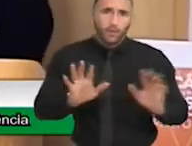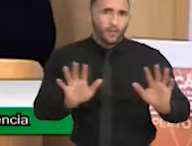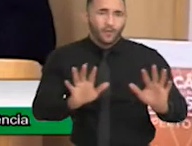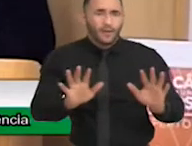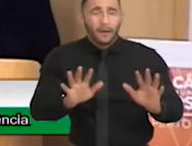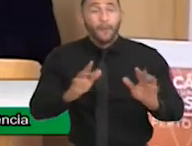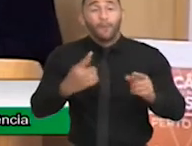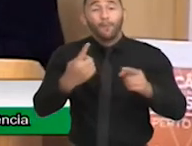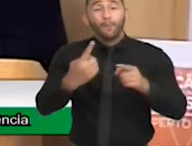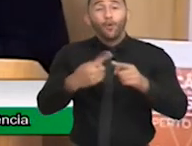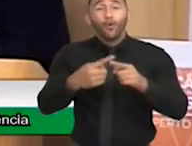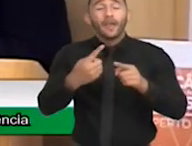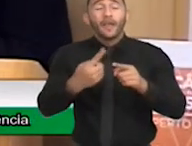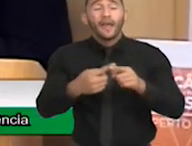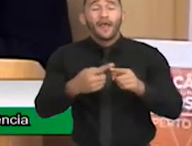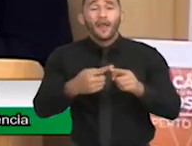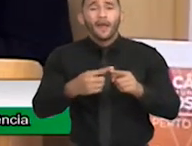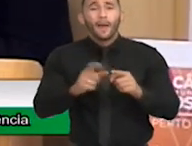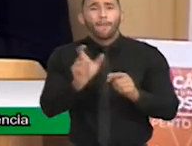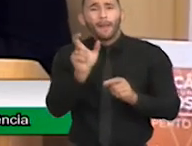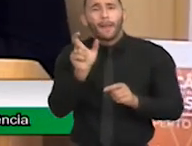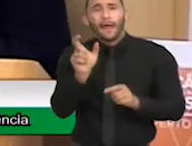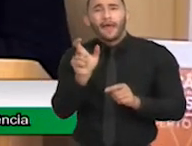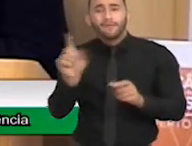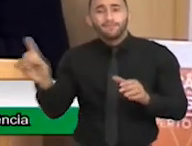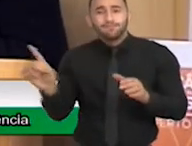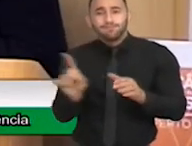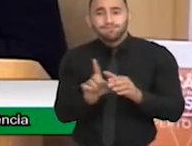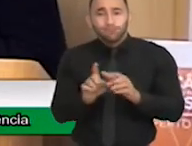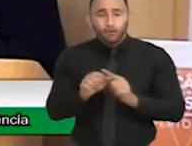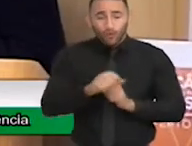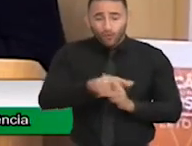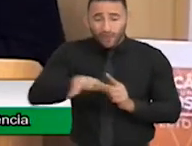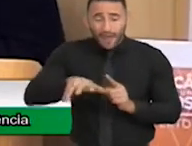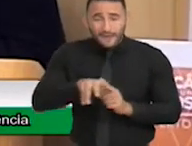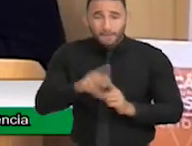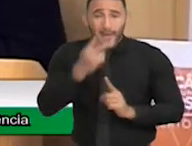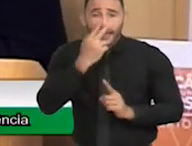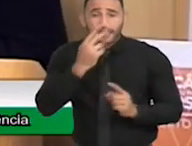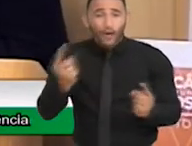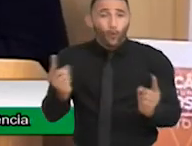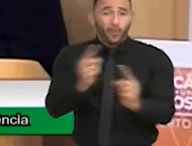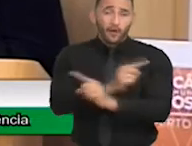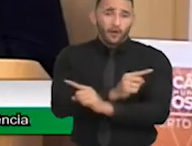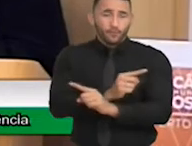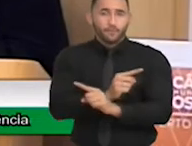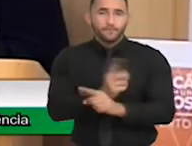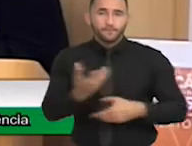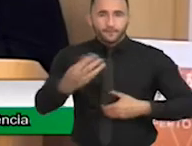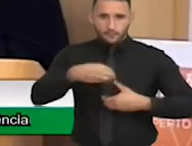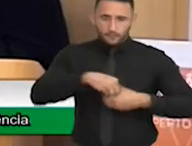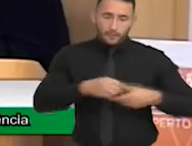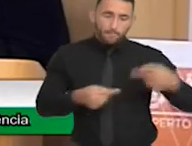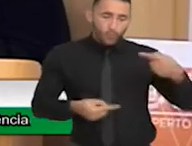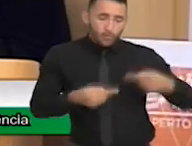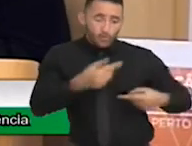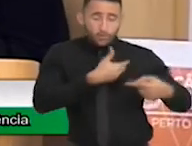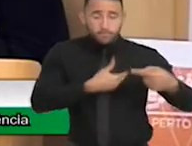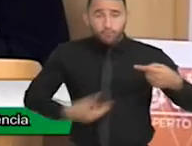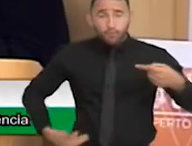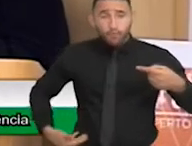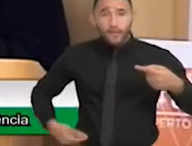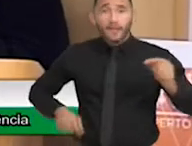significa a integração social. dentro de políticas públicas, a integração social é o objetivo